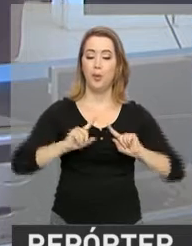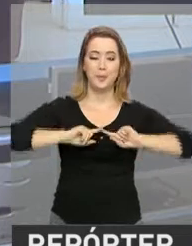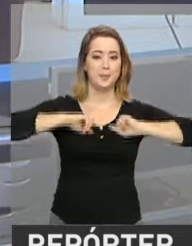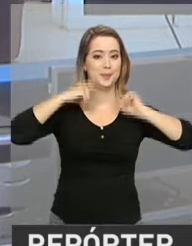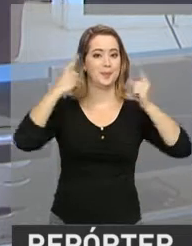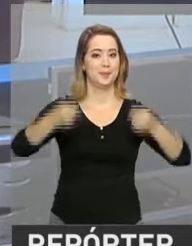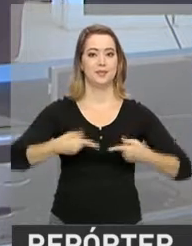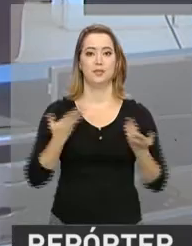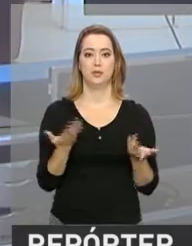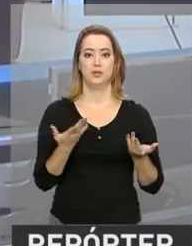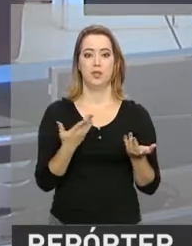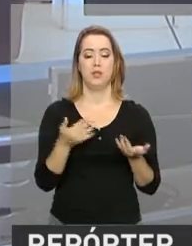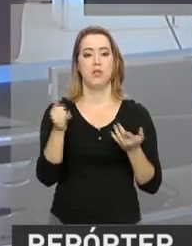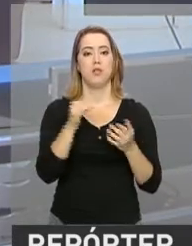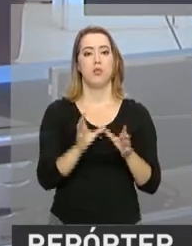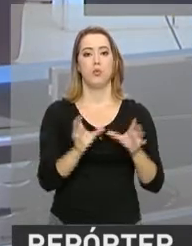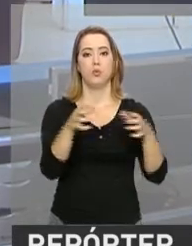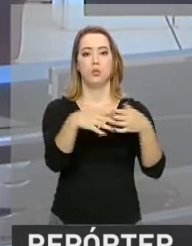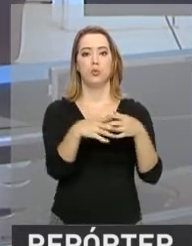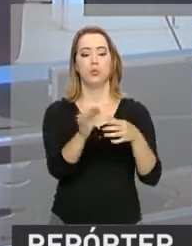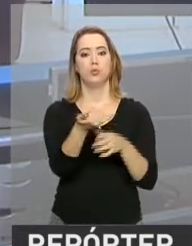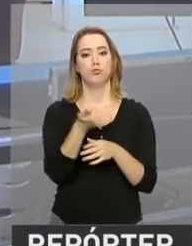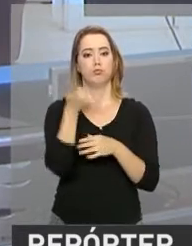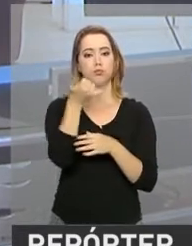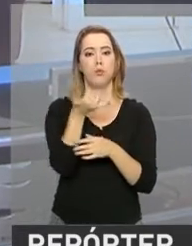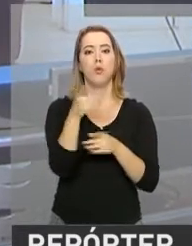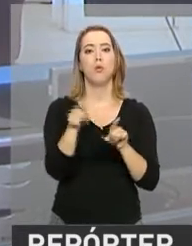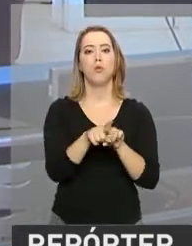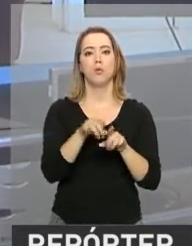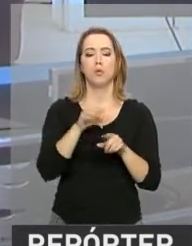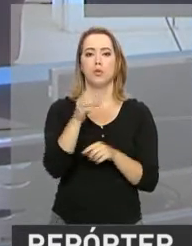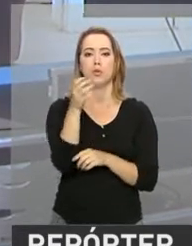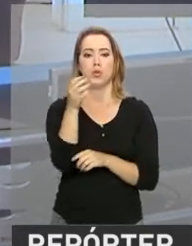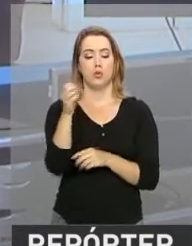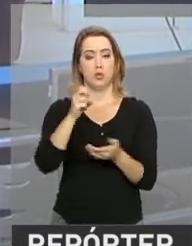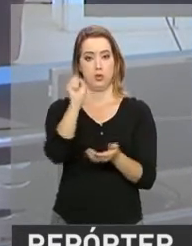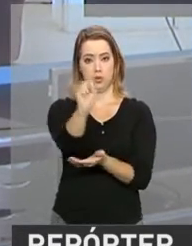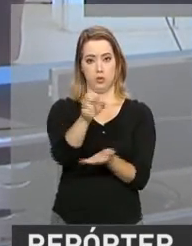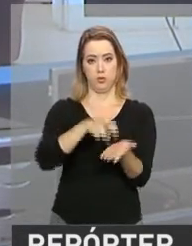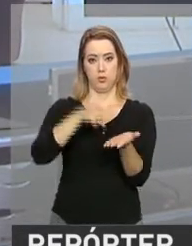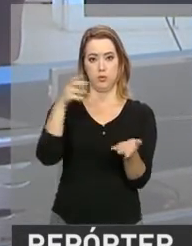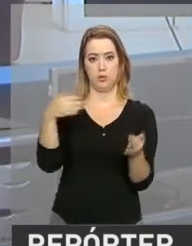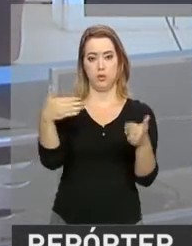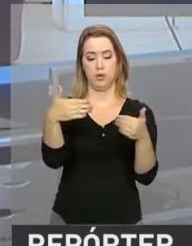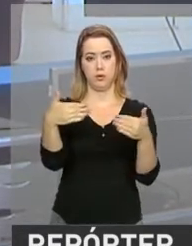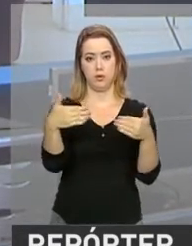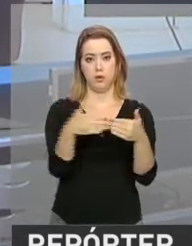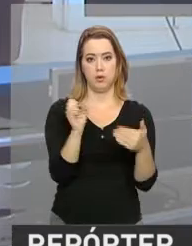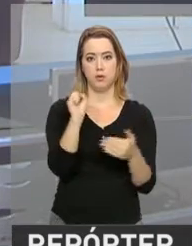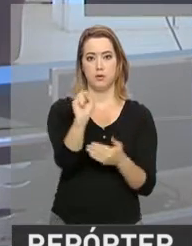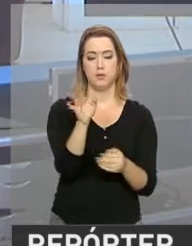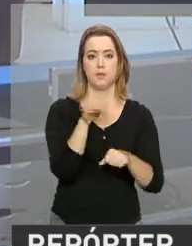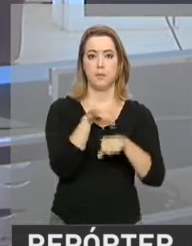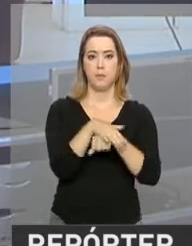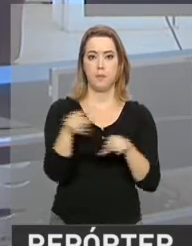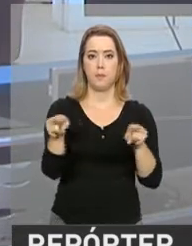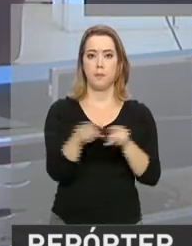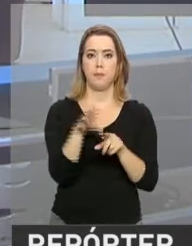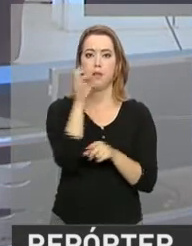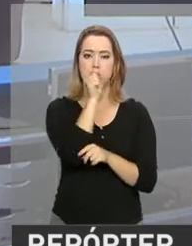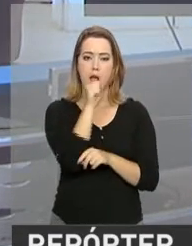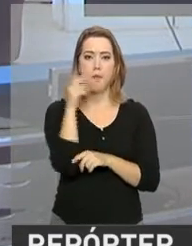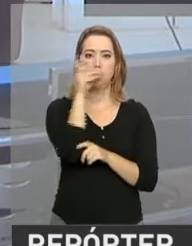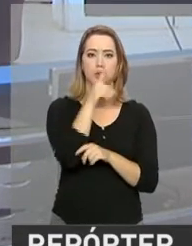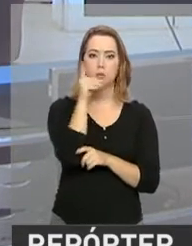Uma central de atendimento vai funcionar em regime de plantão das 8 da manhã às 8 horas da noite neste fim de semana e também no feriado de